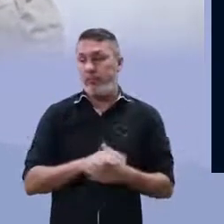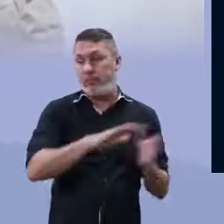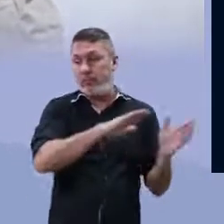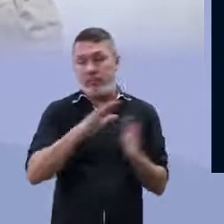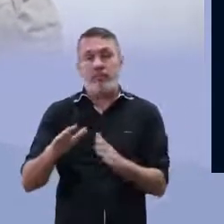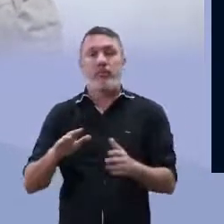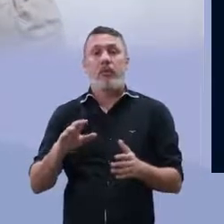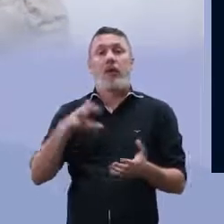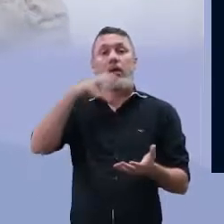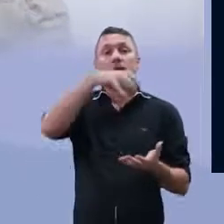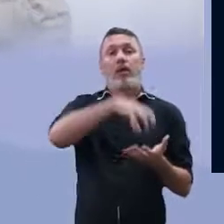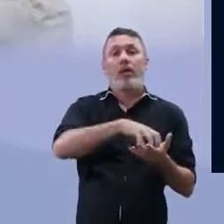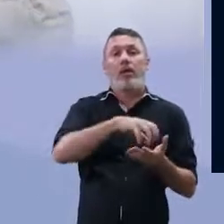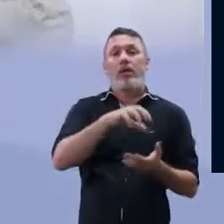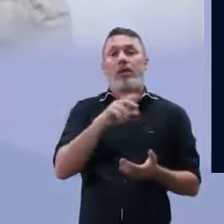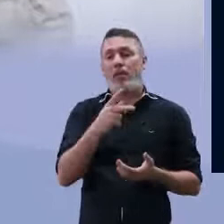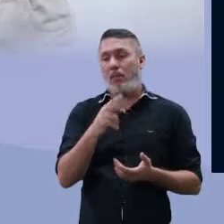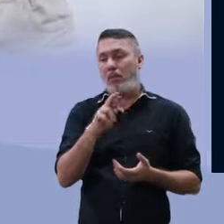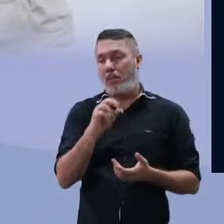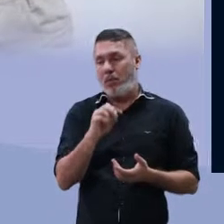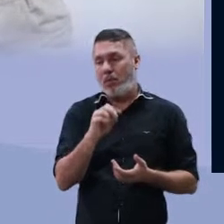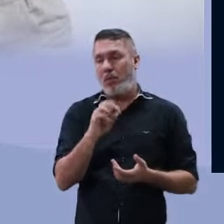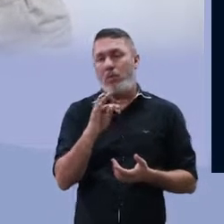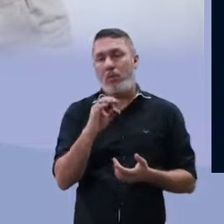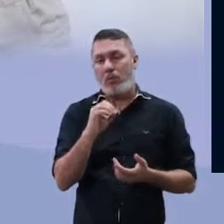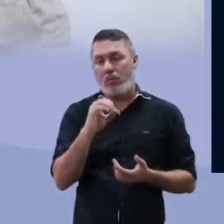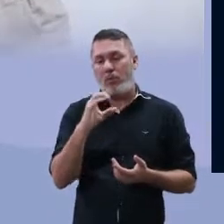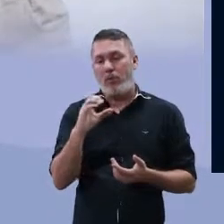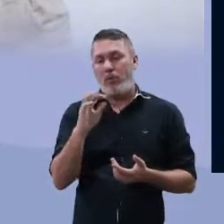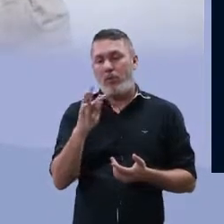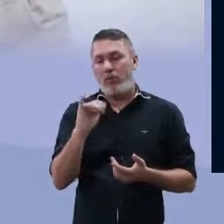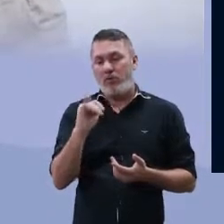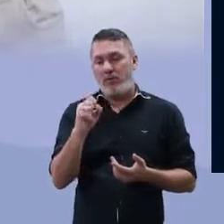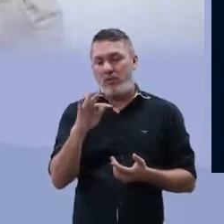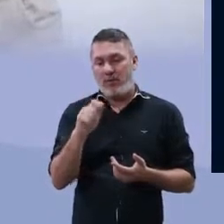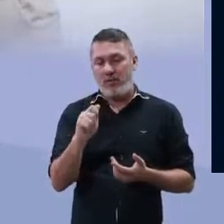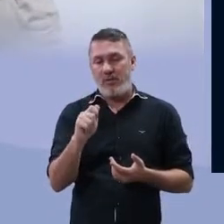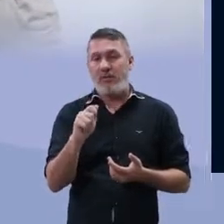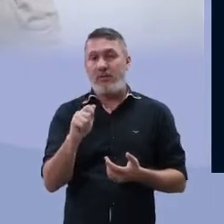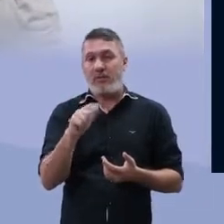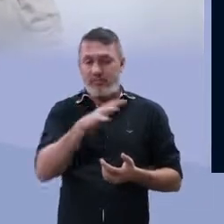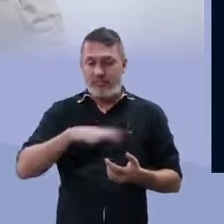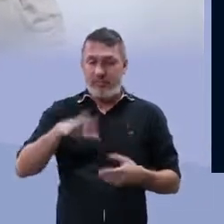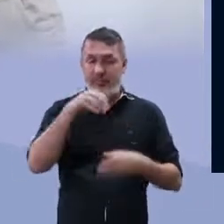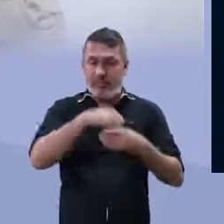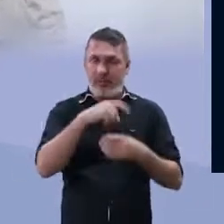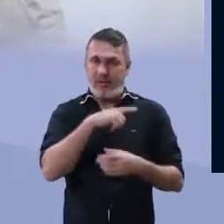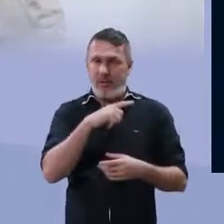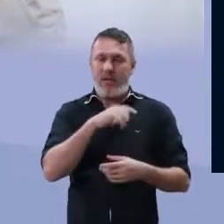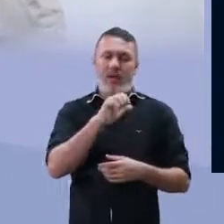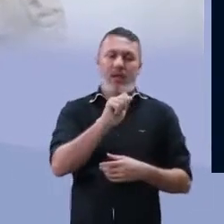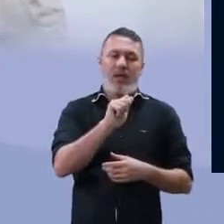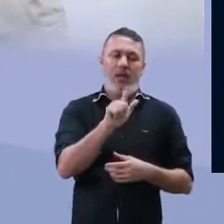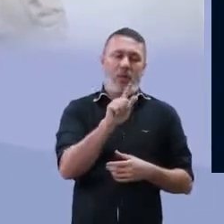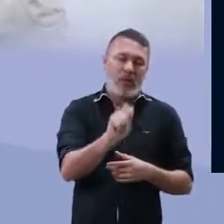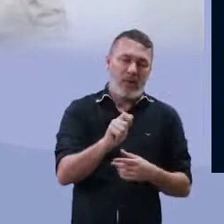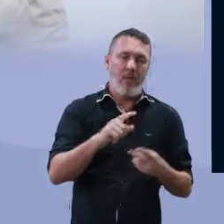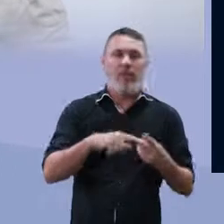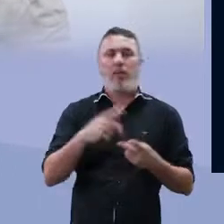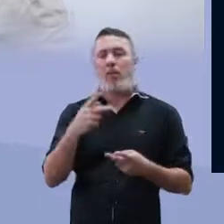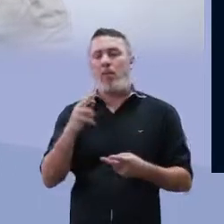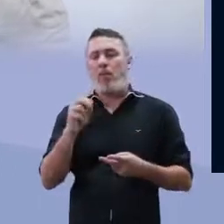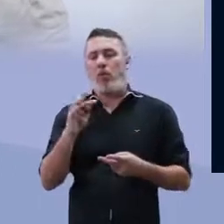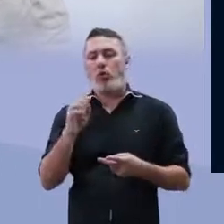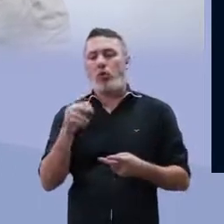têm muitas outras também. E no reino prototista, a gente vai apresentar as algas e os protozoários, que a gente já